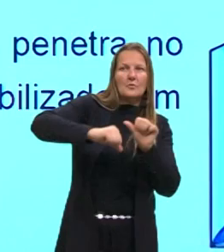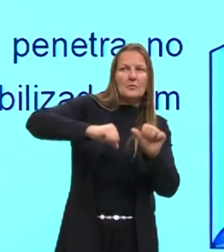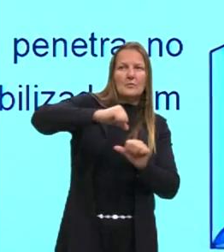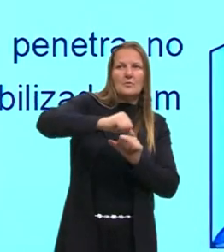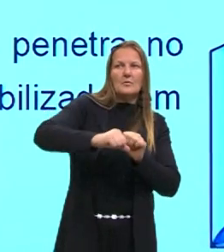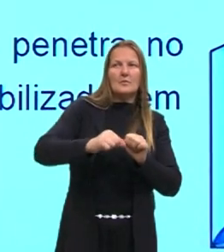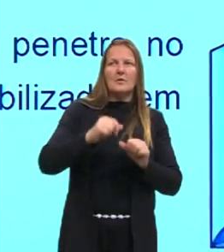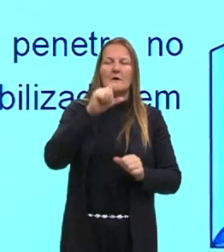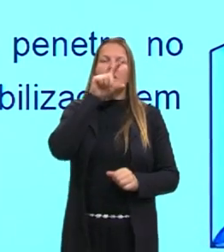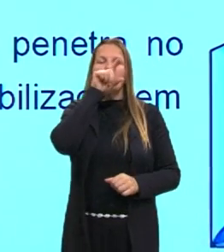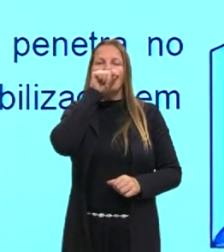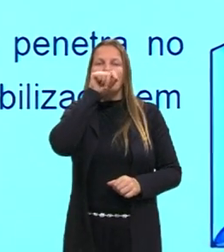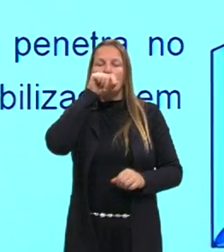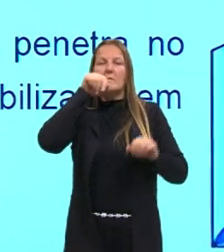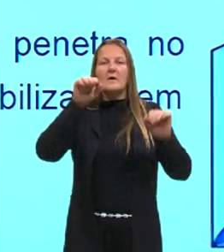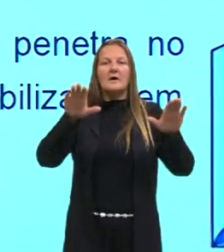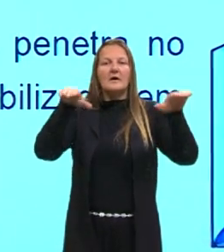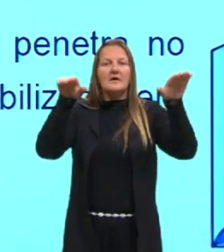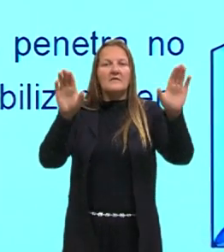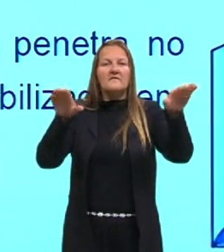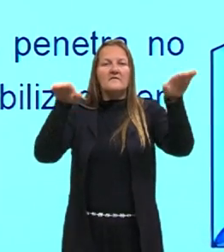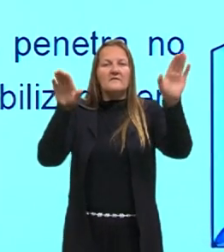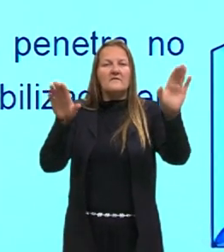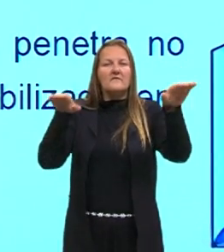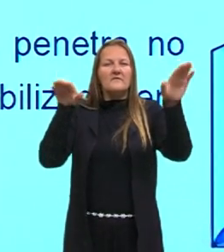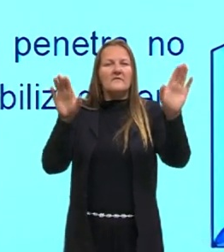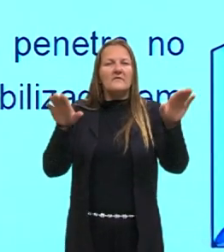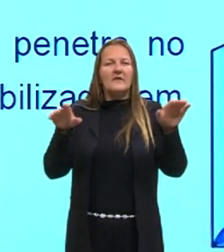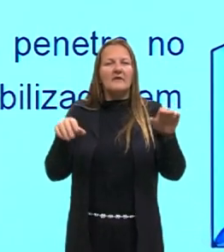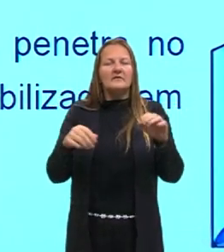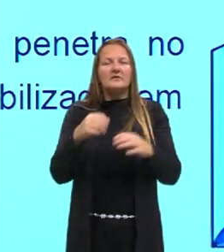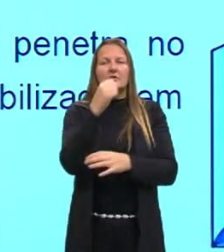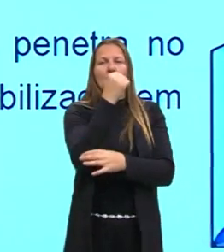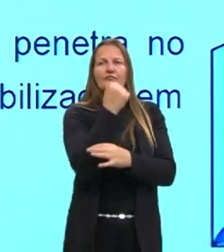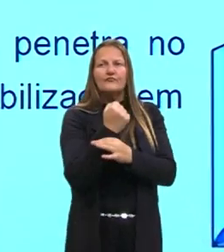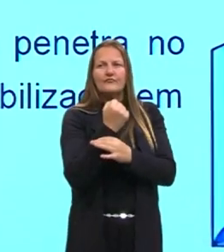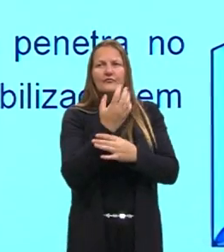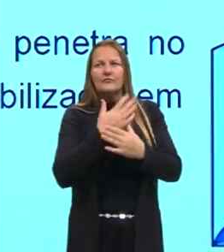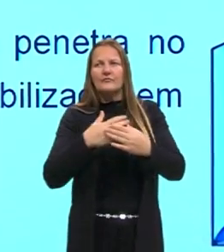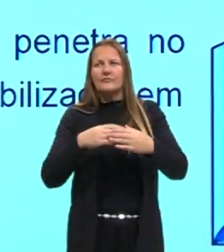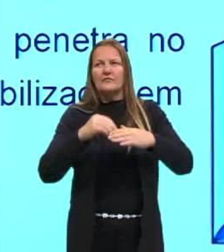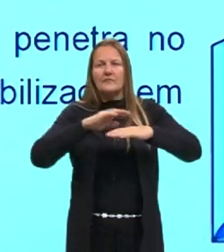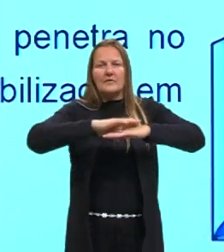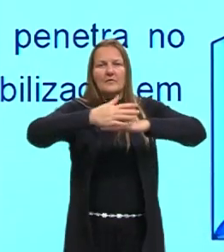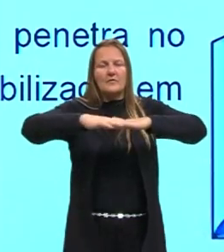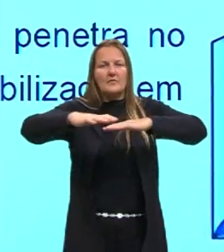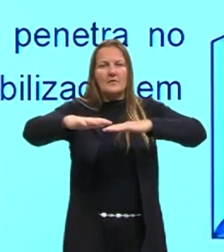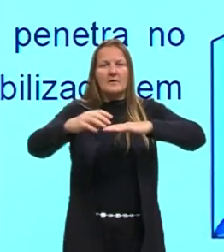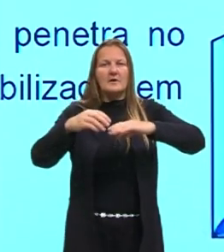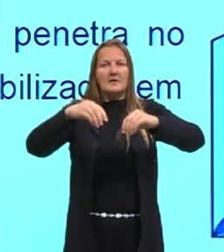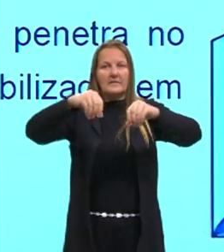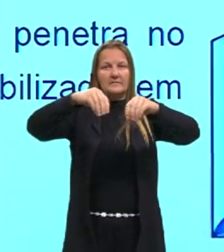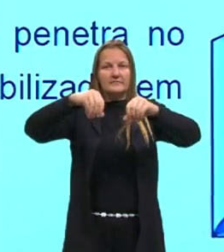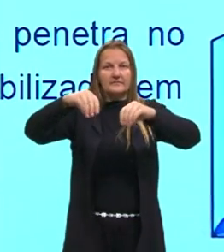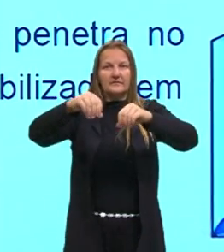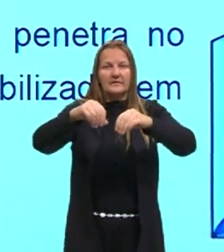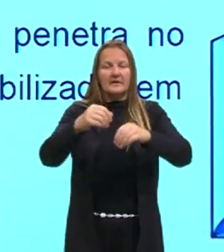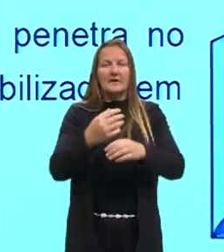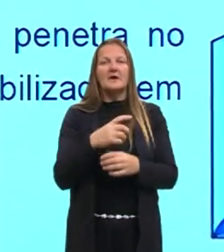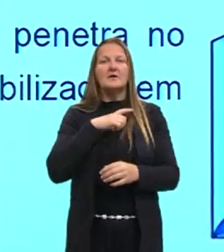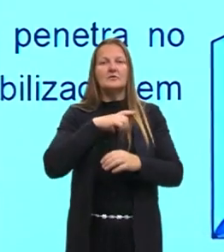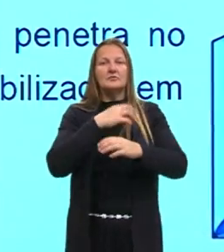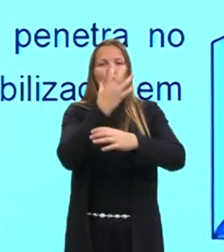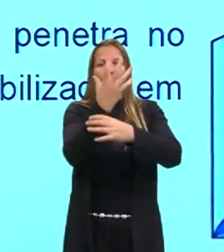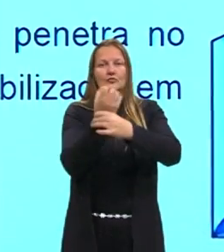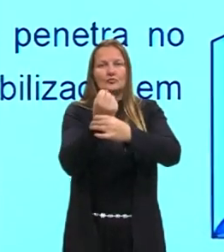aves, as aves, elas vão excrementar, vão defecar na parte terrestre, onde há o acúmulo, né,